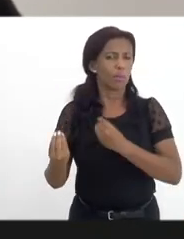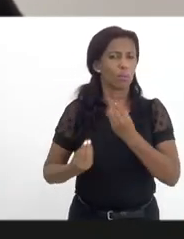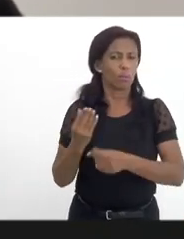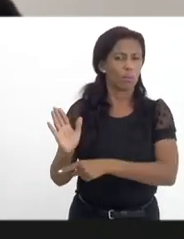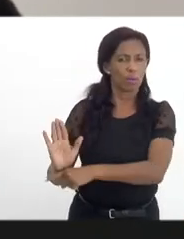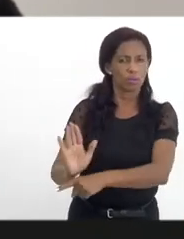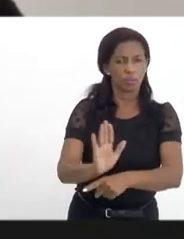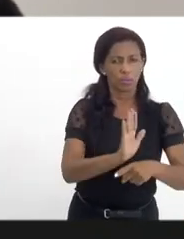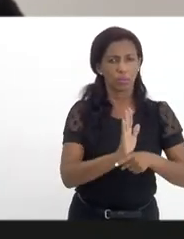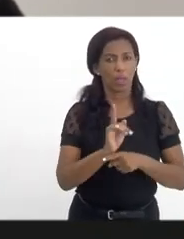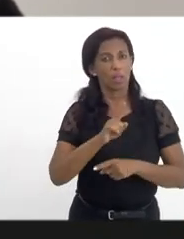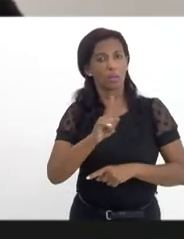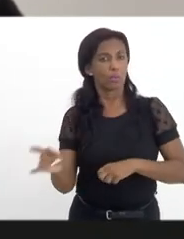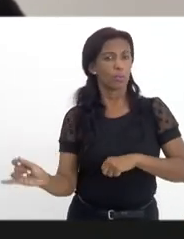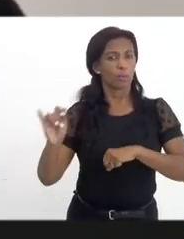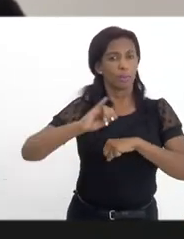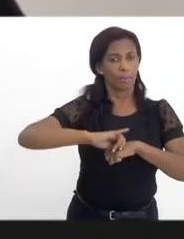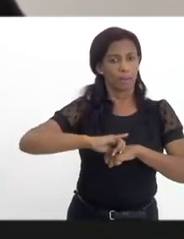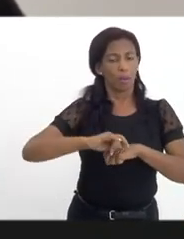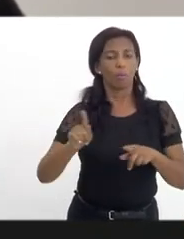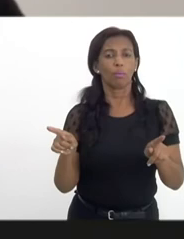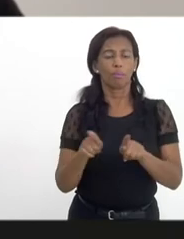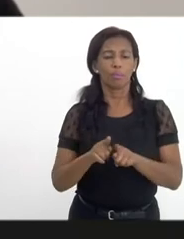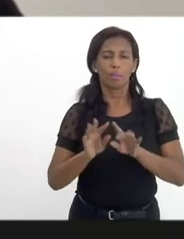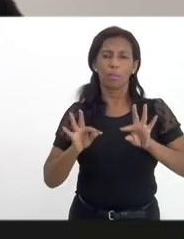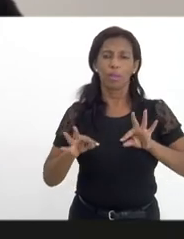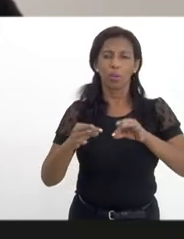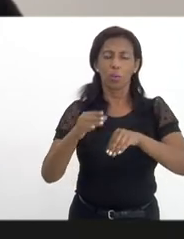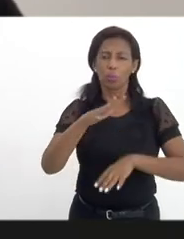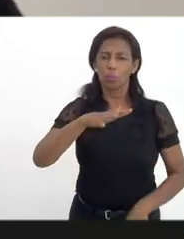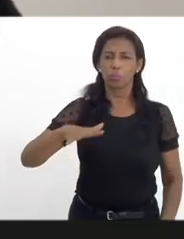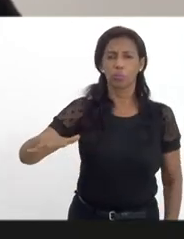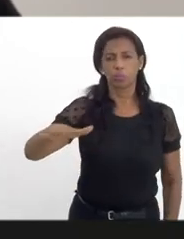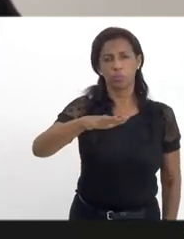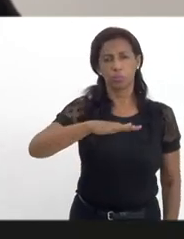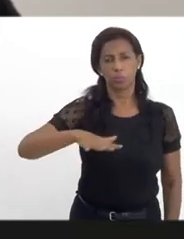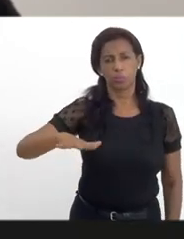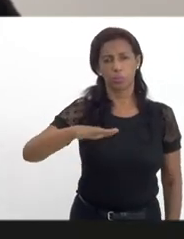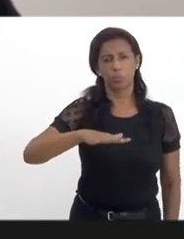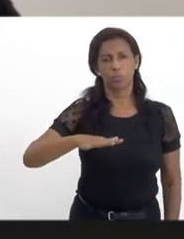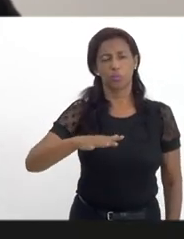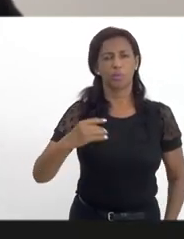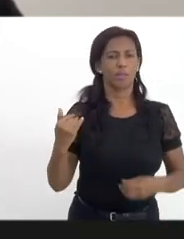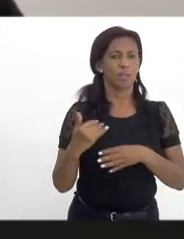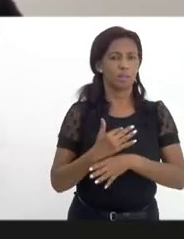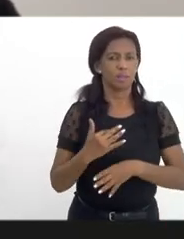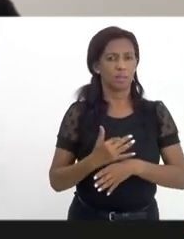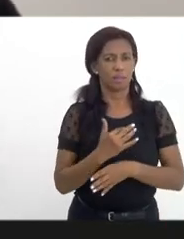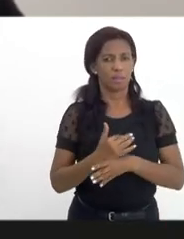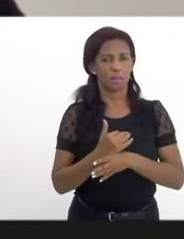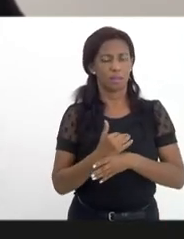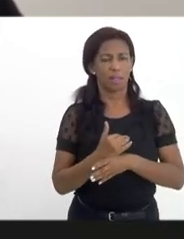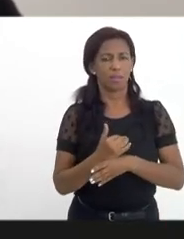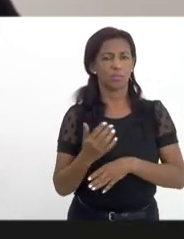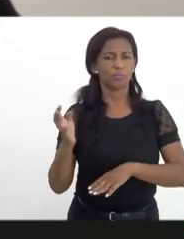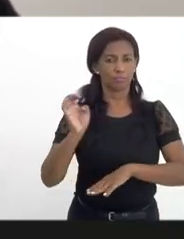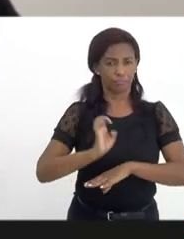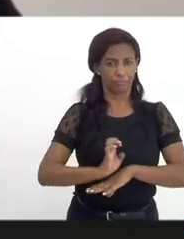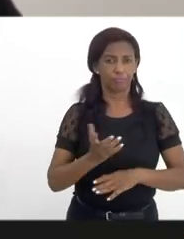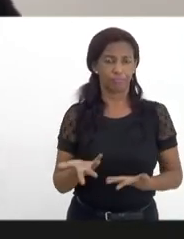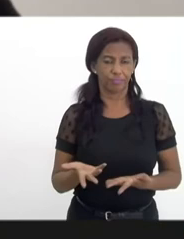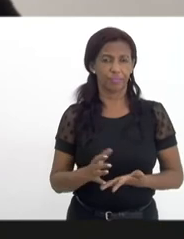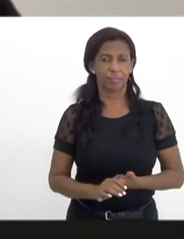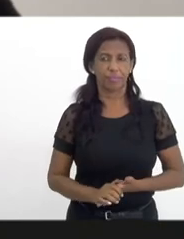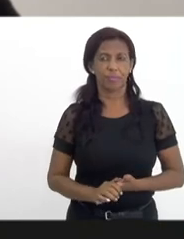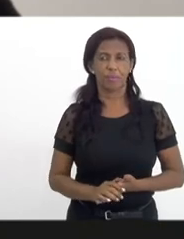só na capital, como também em todo o espaço das cidades do nosso Estado. Então,